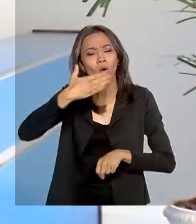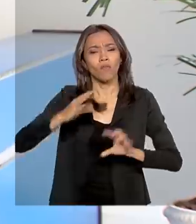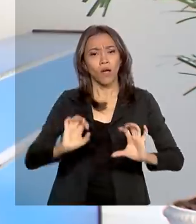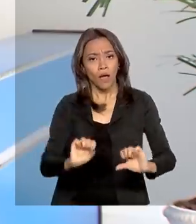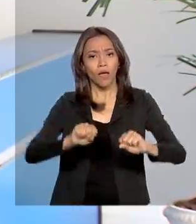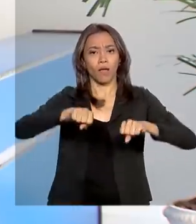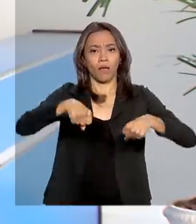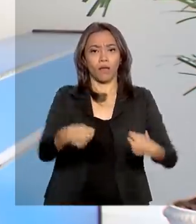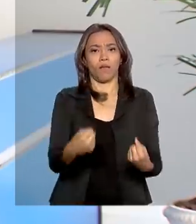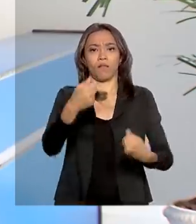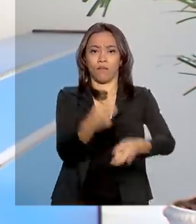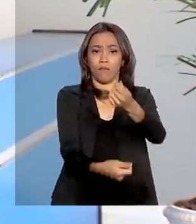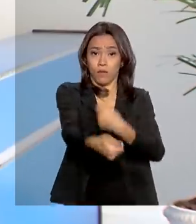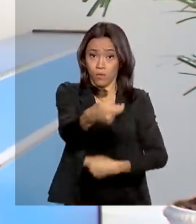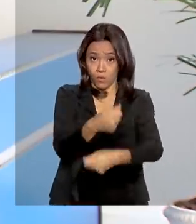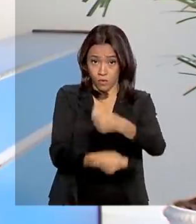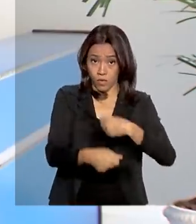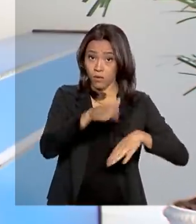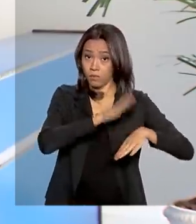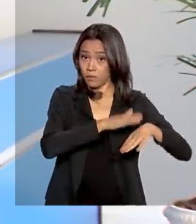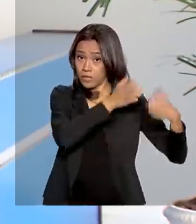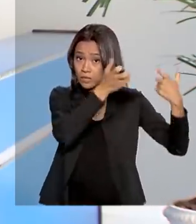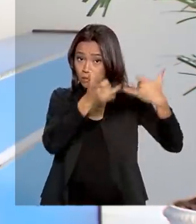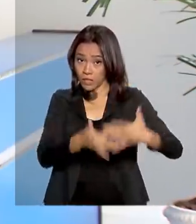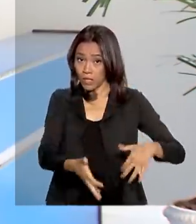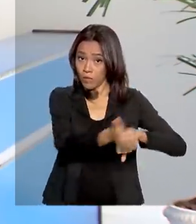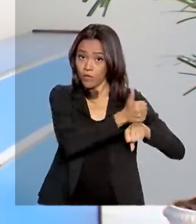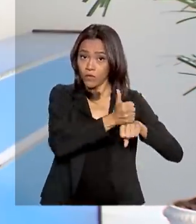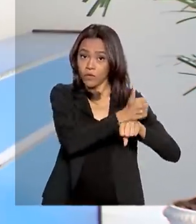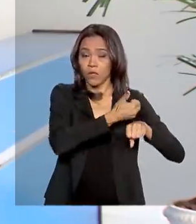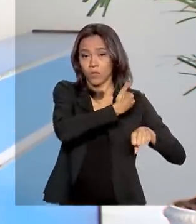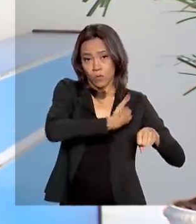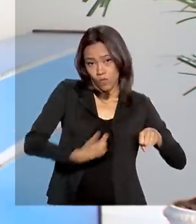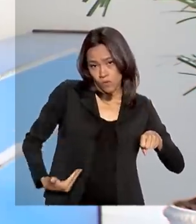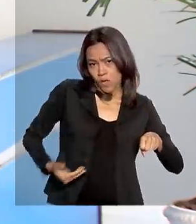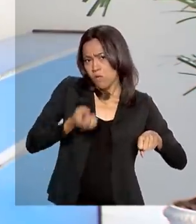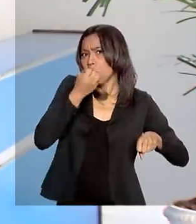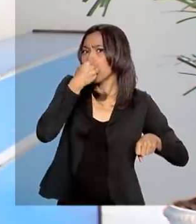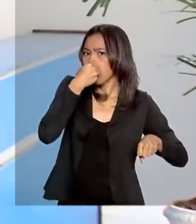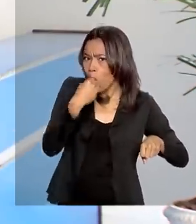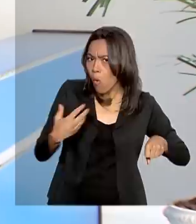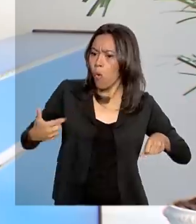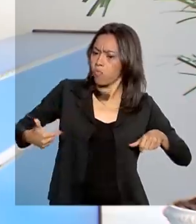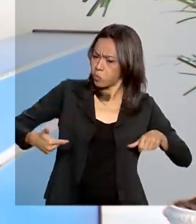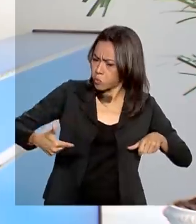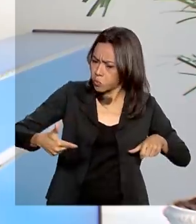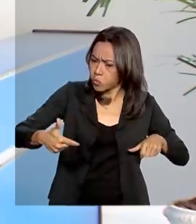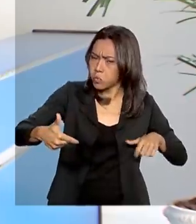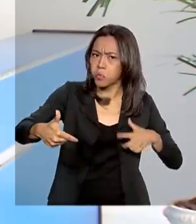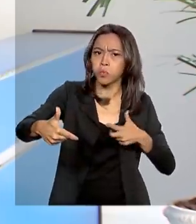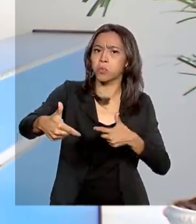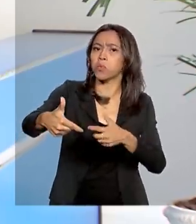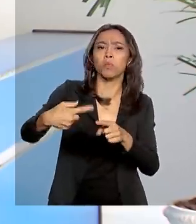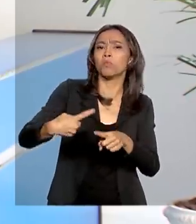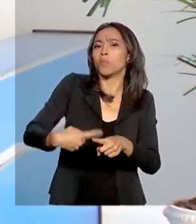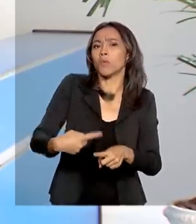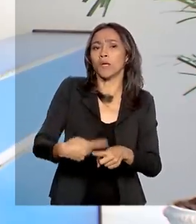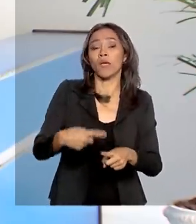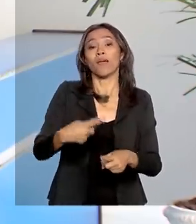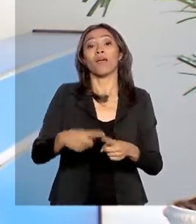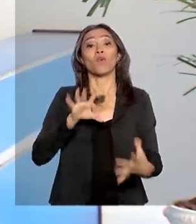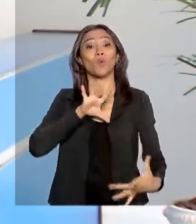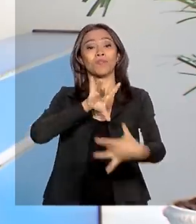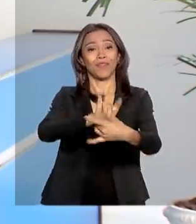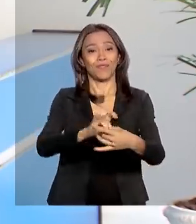da economia. Segundo técnicos do governo, o bom resultado se deve ao quadro atual de juros